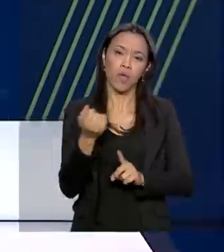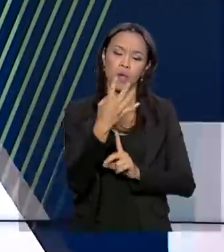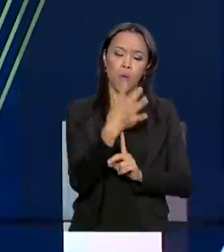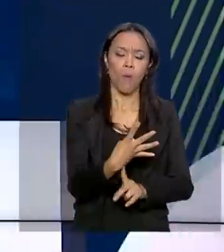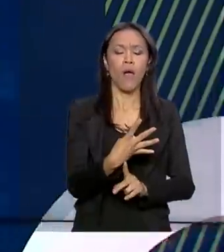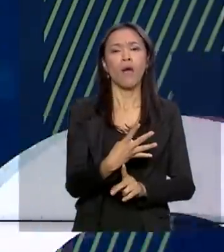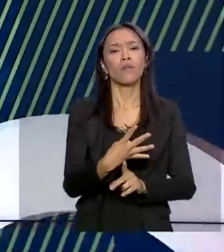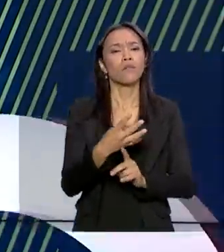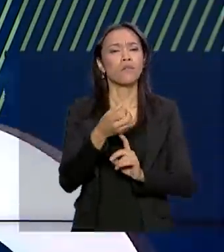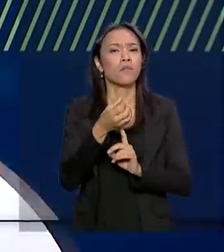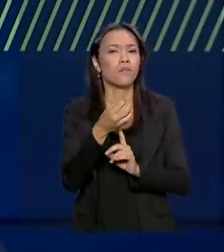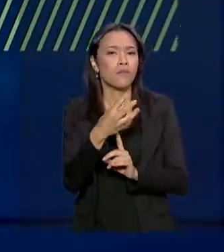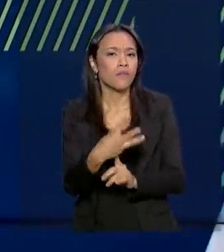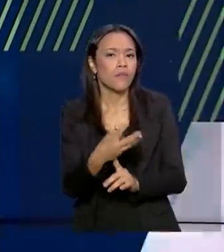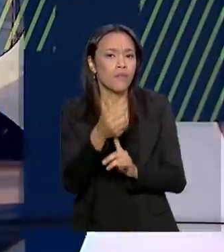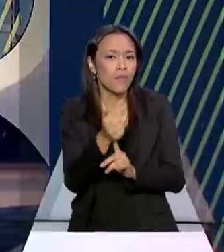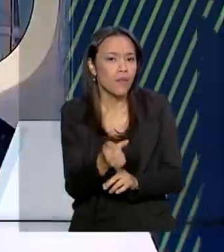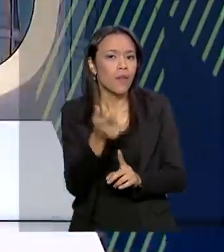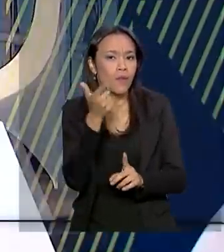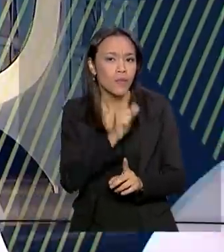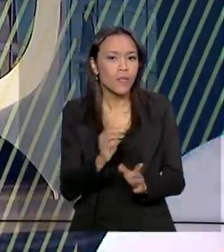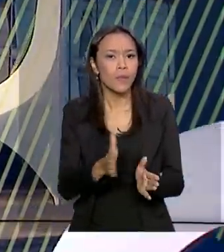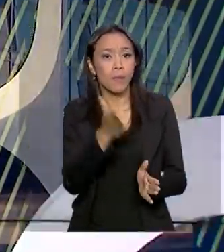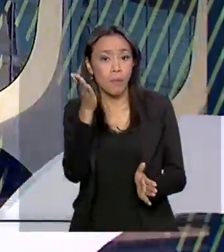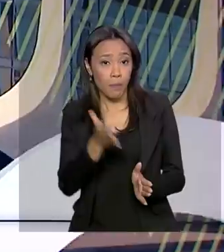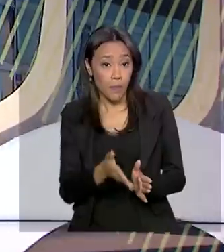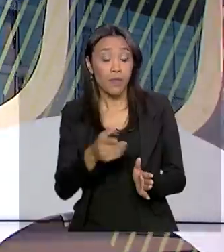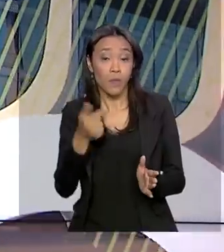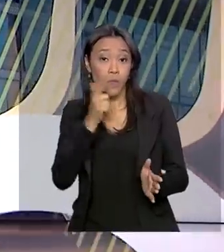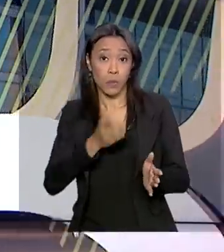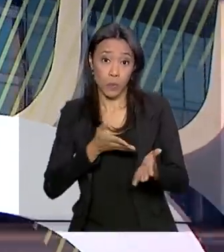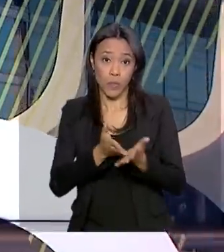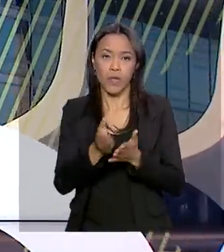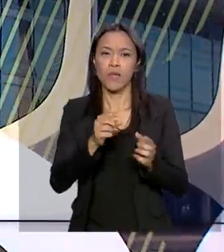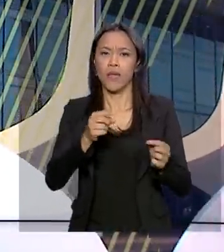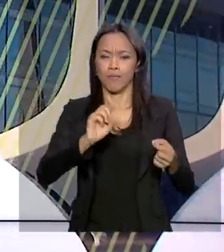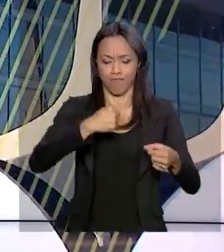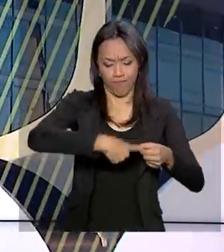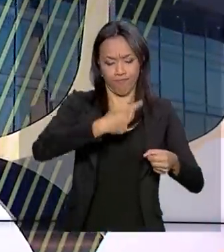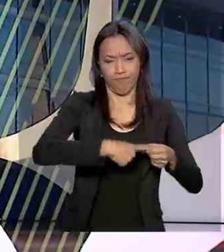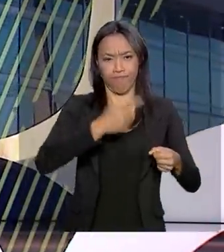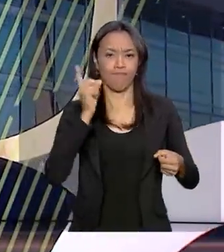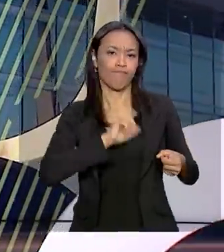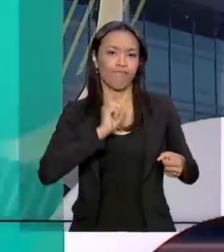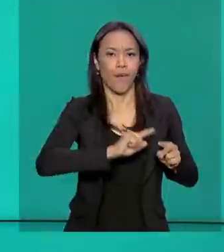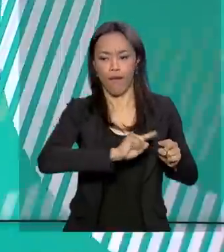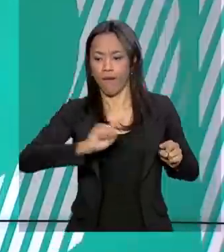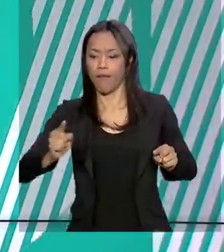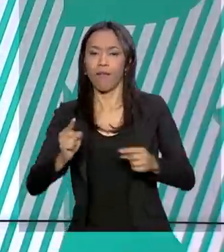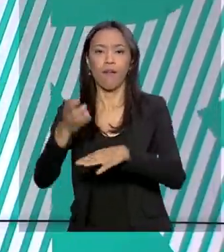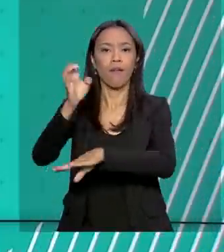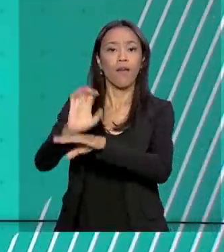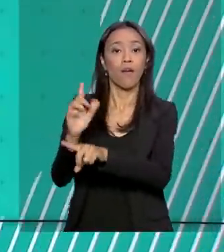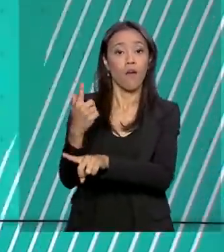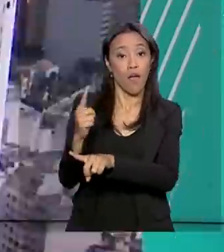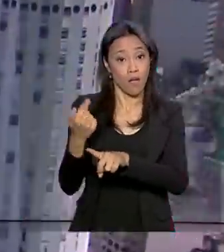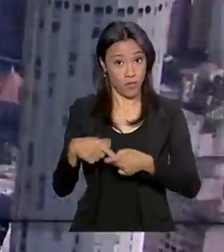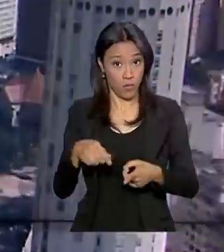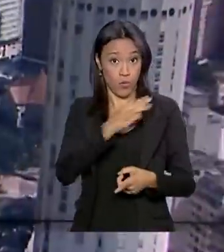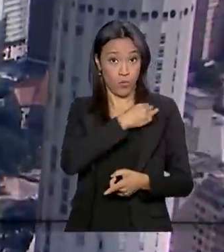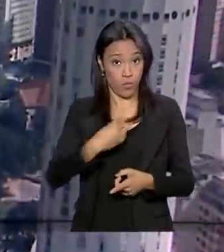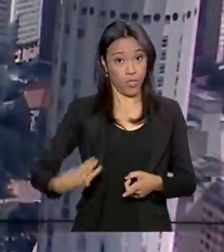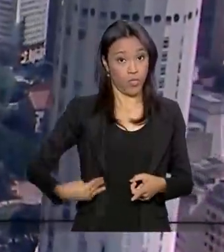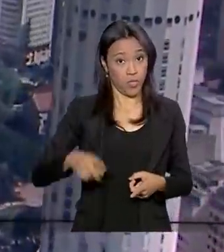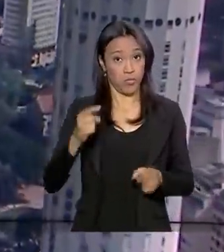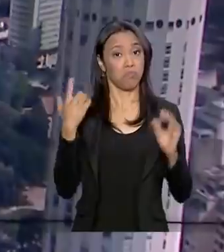-364-365 que liga Minas ao estado de Goiás. O ministro da Infraestrutura, Tarcísio de Freitas,